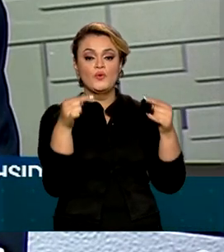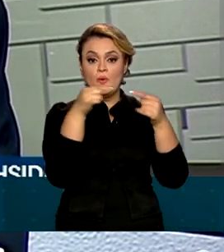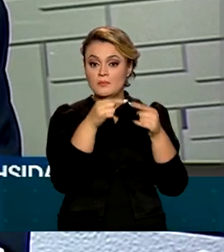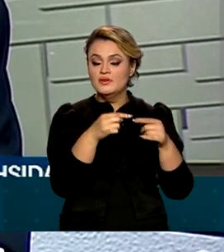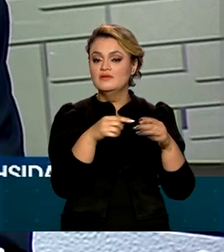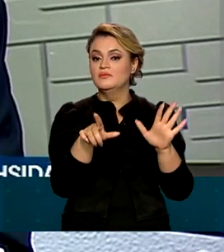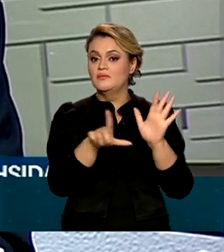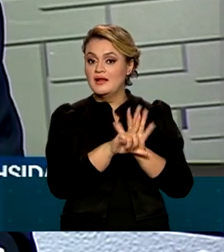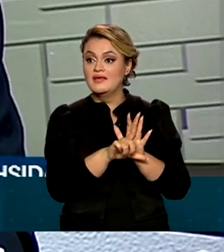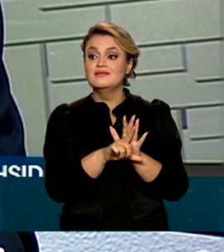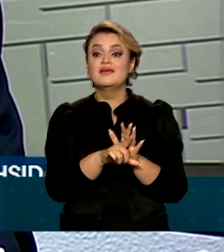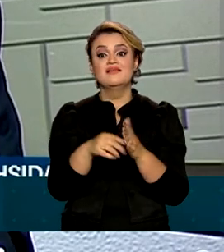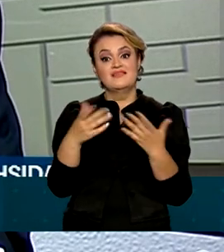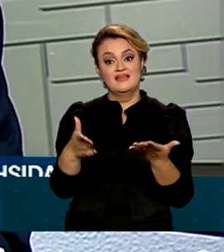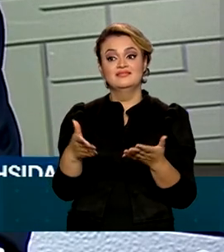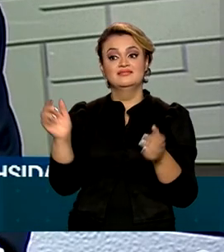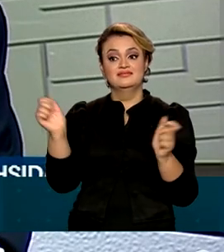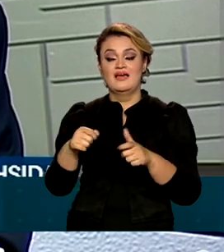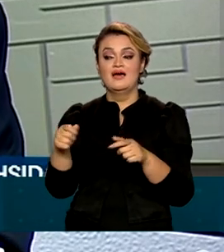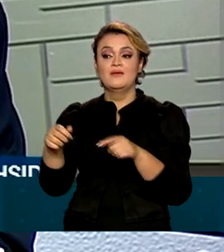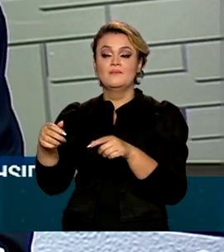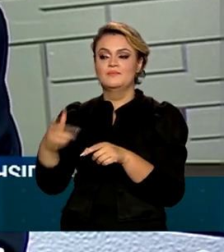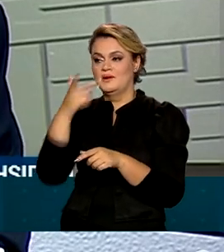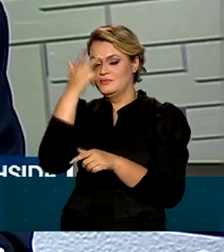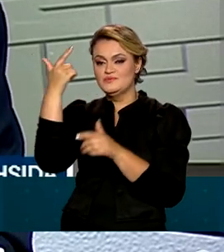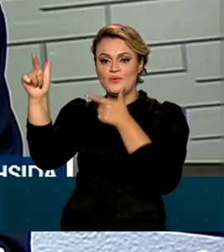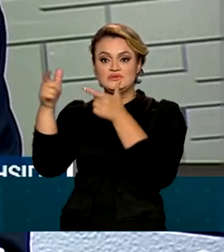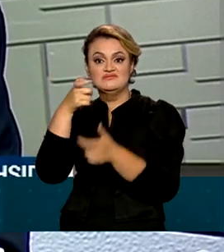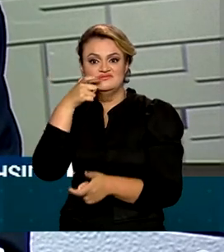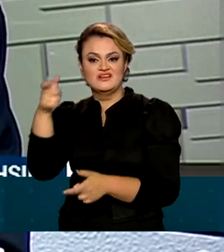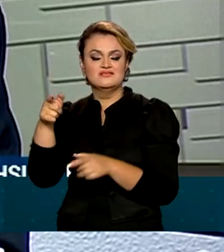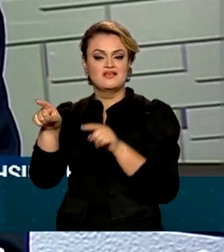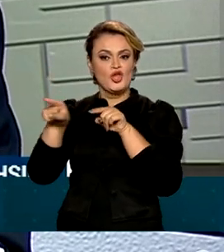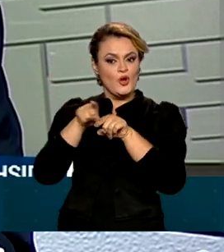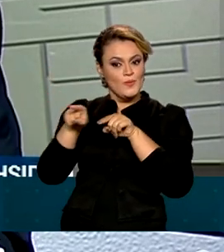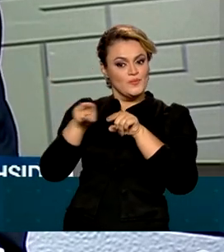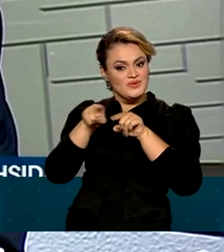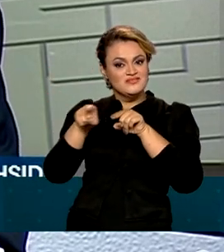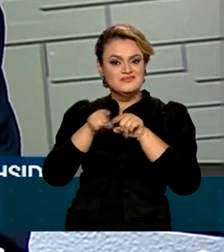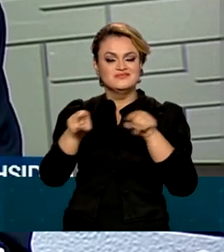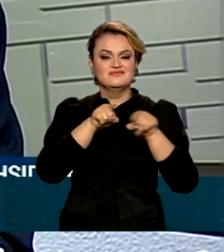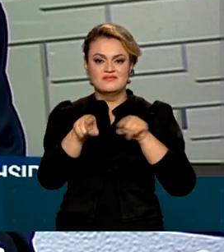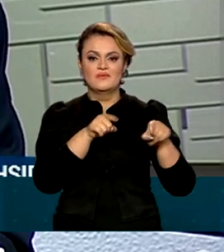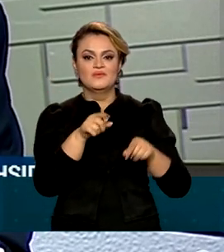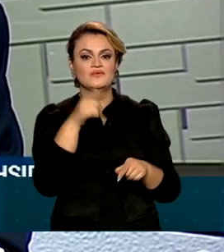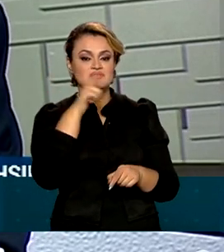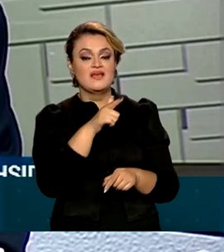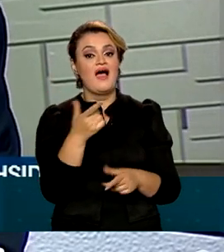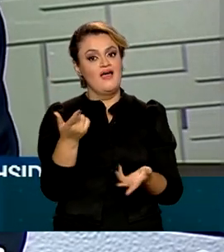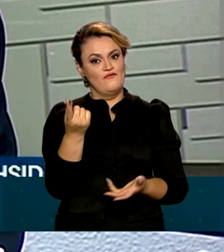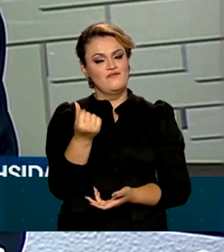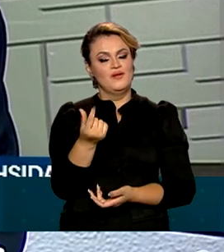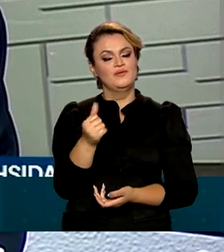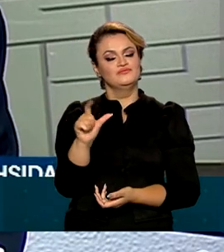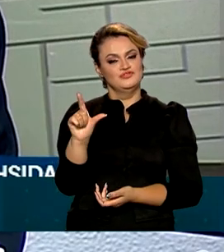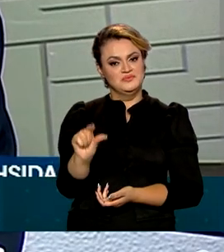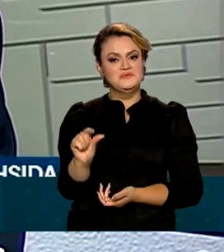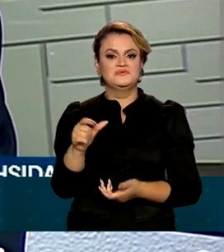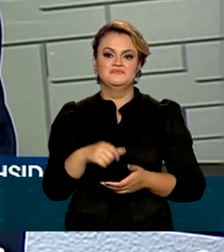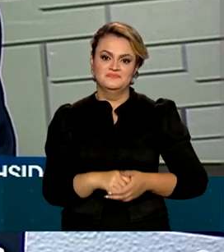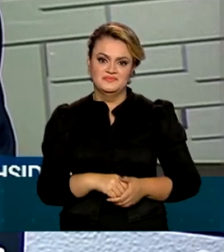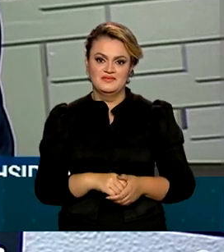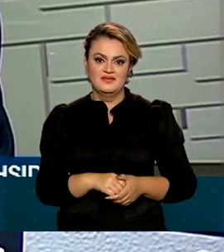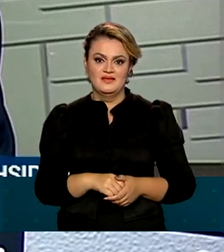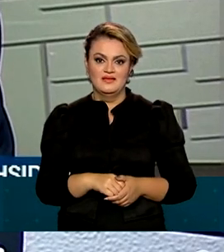com isso nós atraímos mais competidores. E com mais competidores nós temos preços melhores para o consumidor.